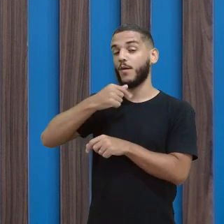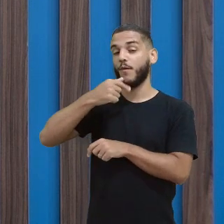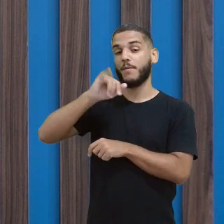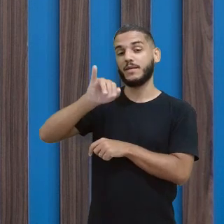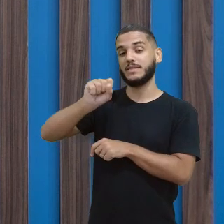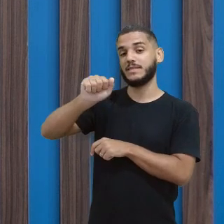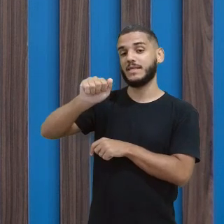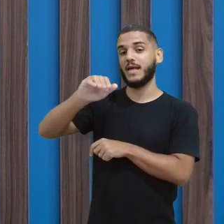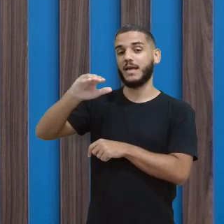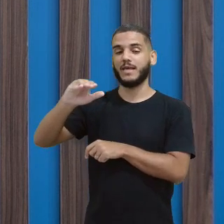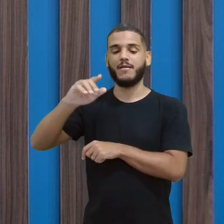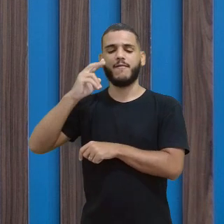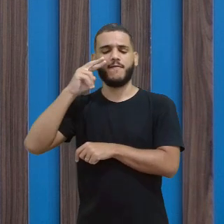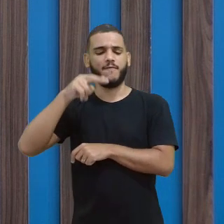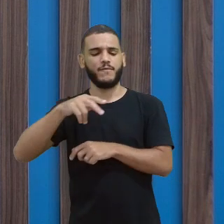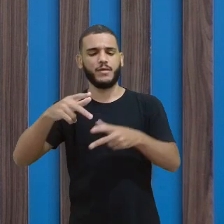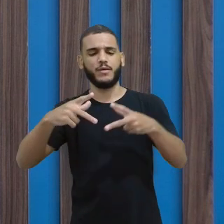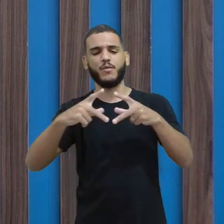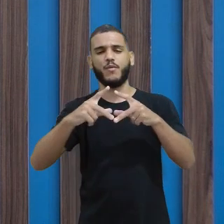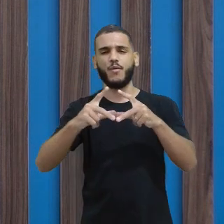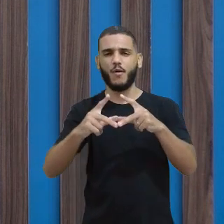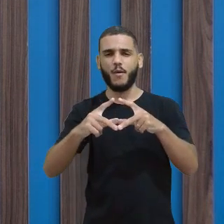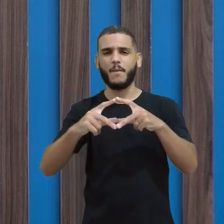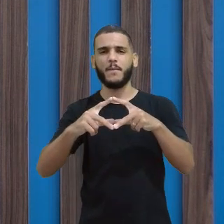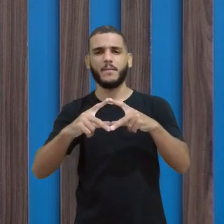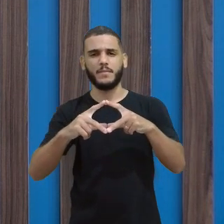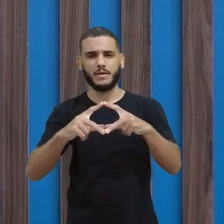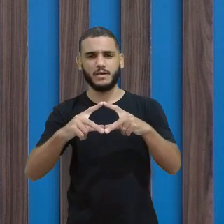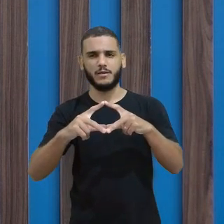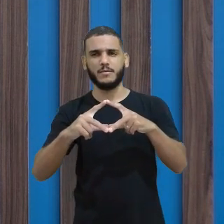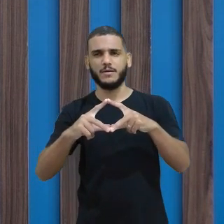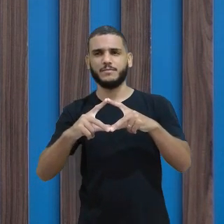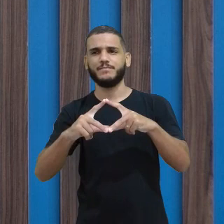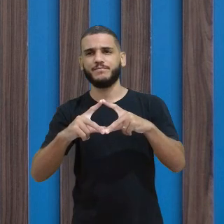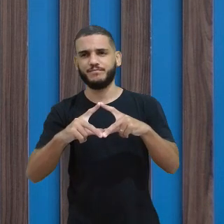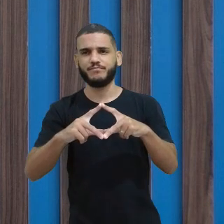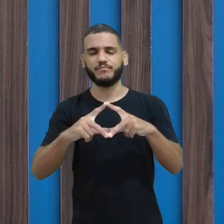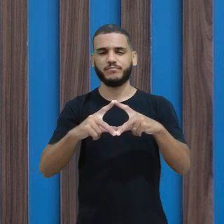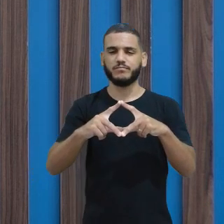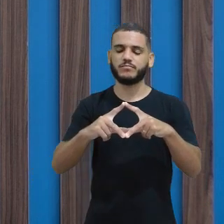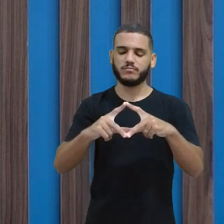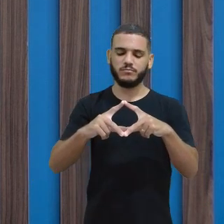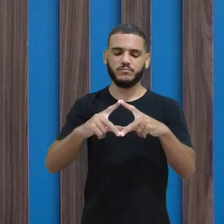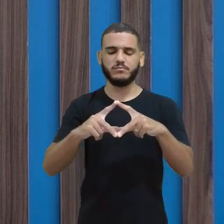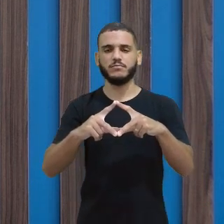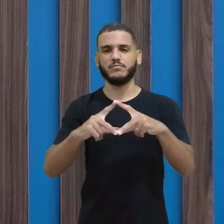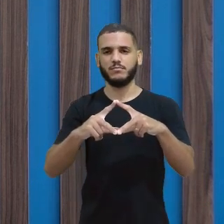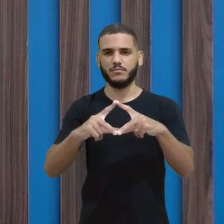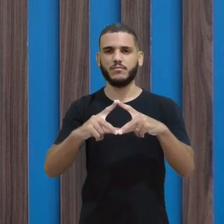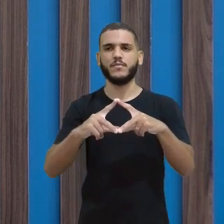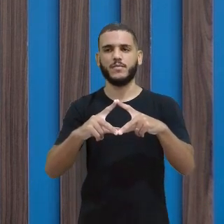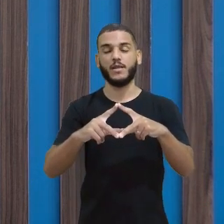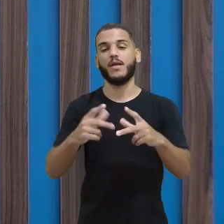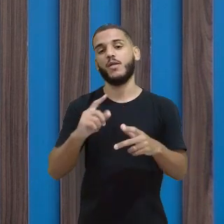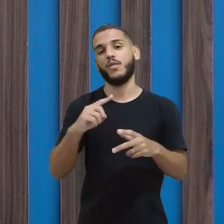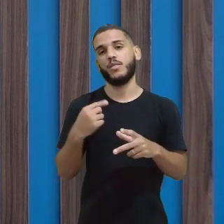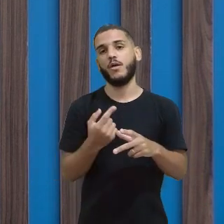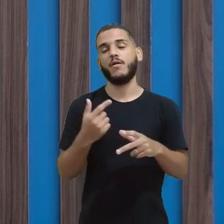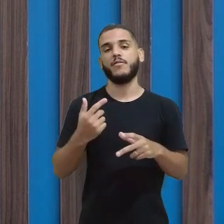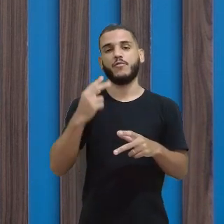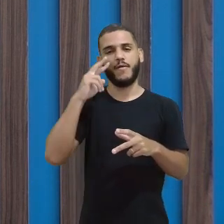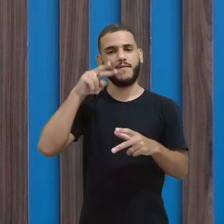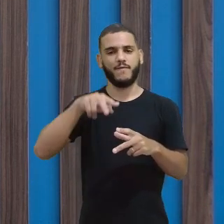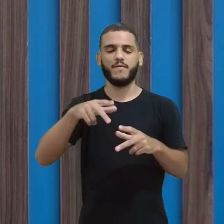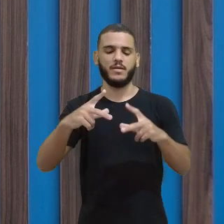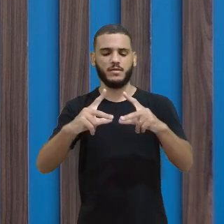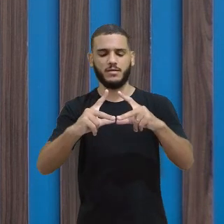Newton. Imagina, ele olhou um prisma, né. Tem esse formato aí triangular que a Carol colocou, né, que é assim, a gente vê em triangular, mas aí tem vários